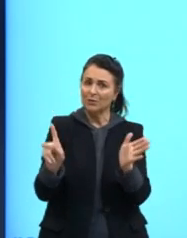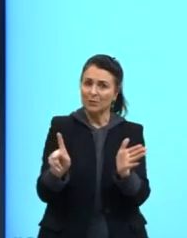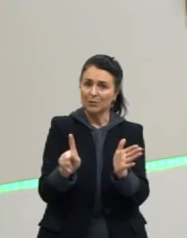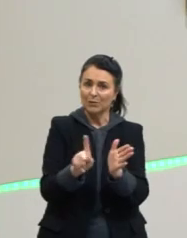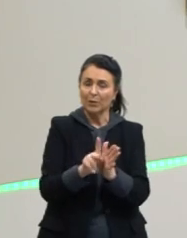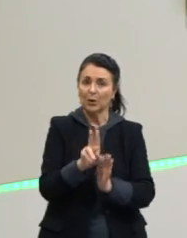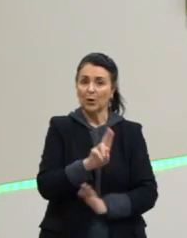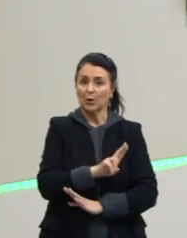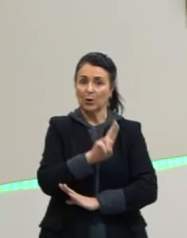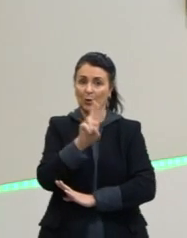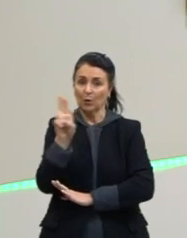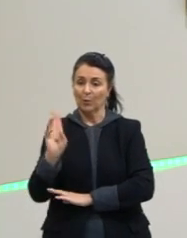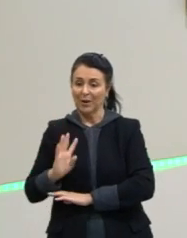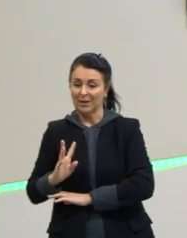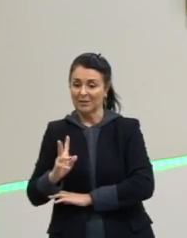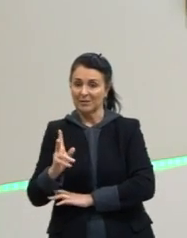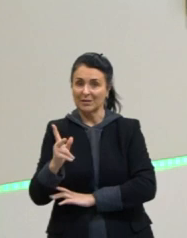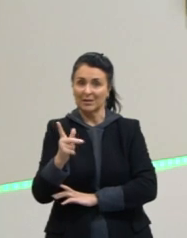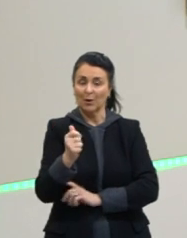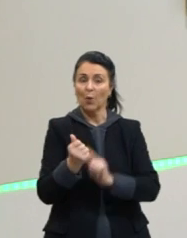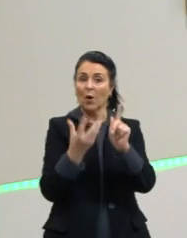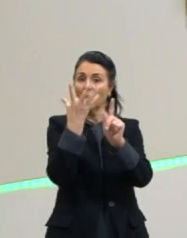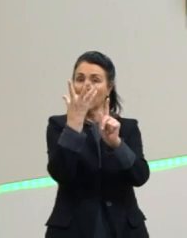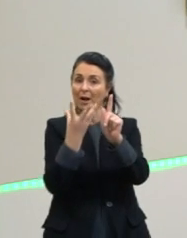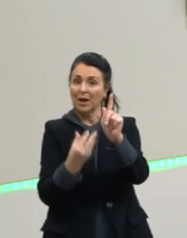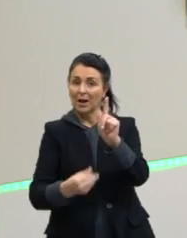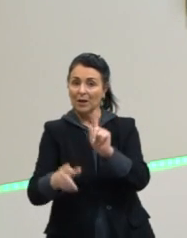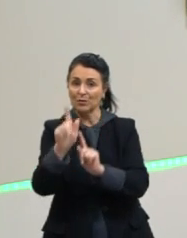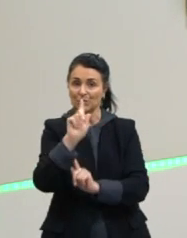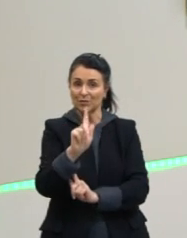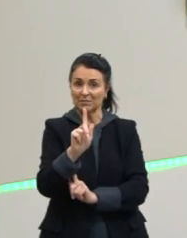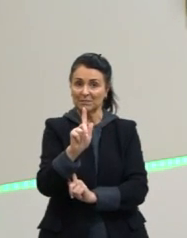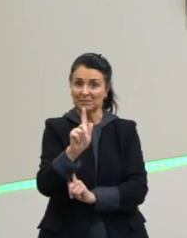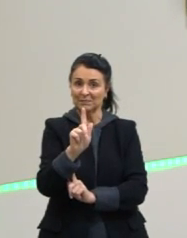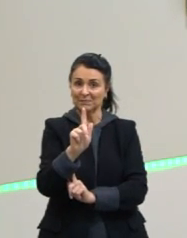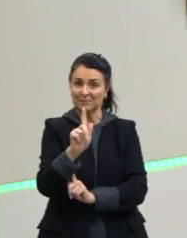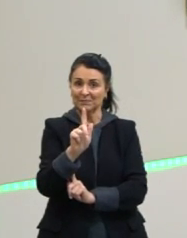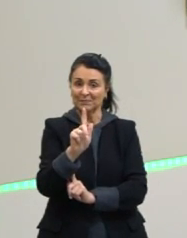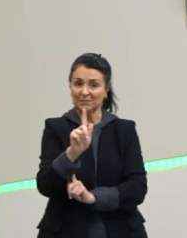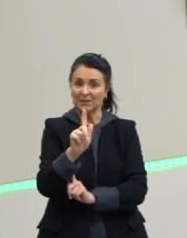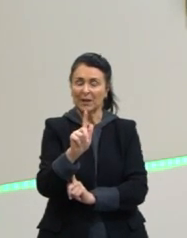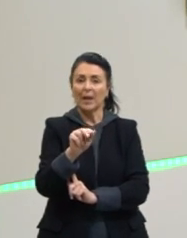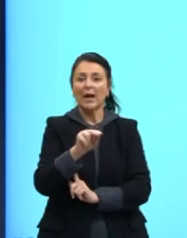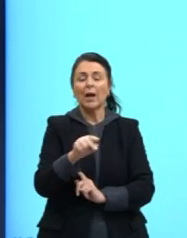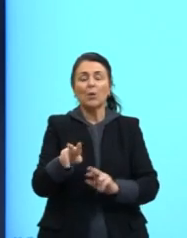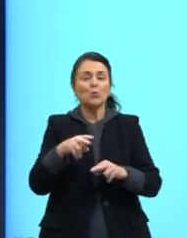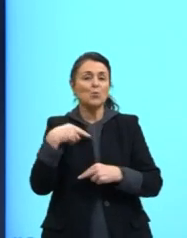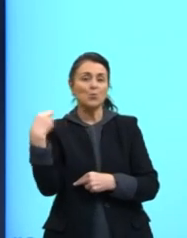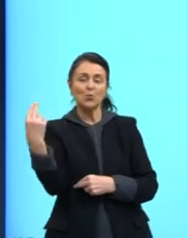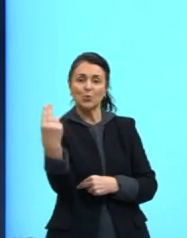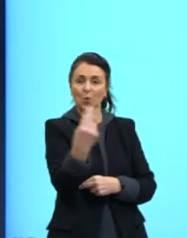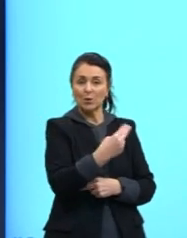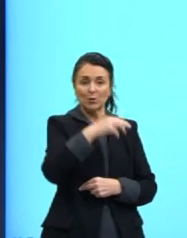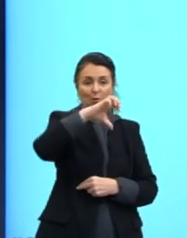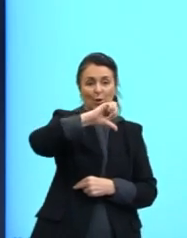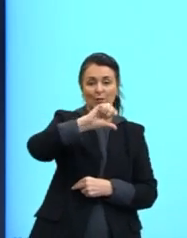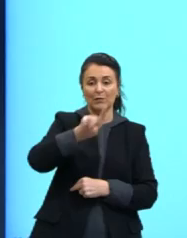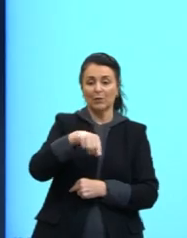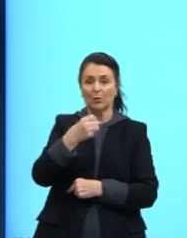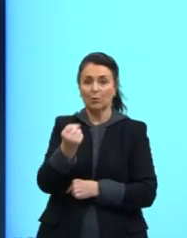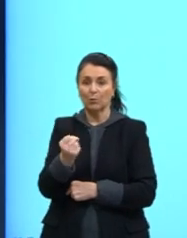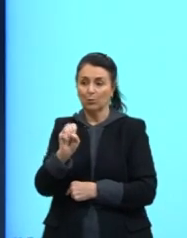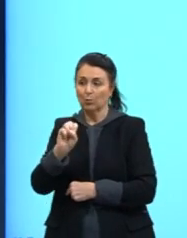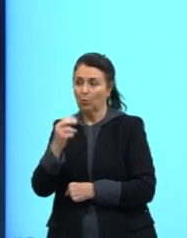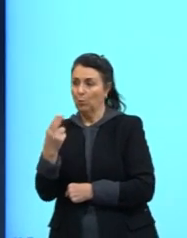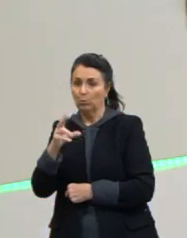chama, né, essa aceleração gravitacional de G. Esse G aqui vai ser o nosso 9,8 ou 10,